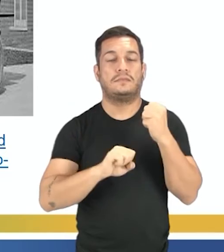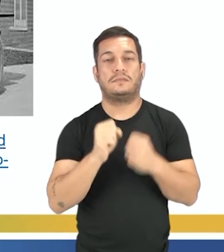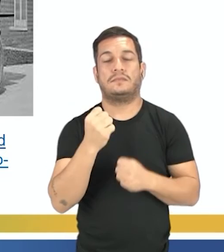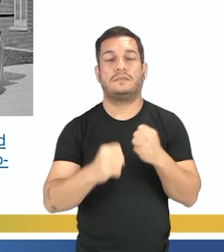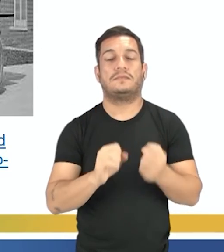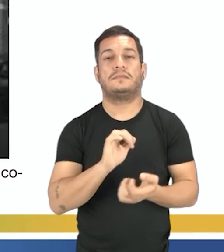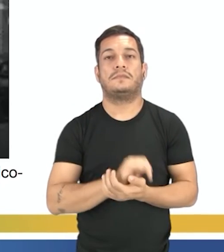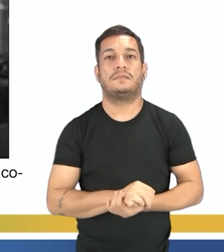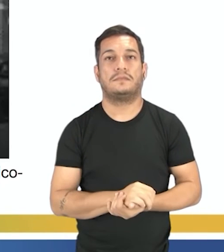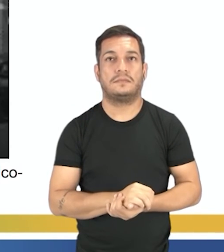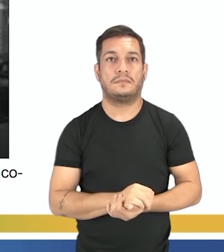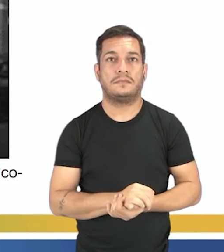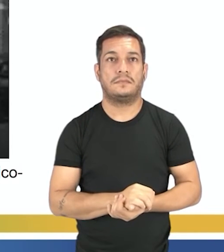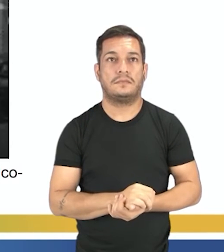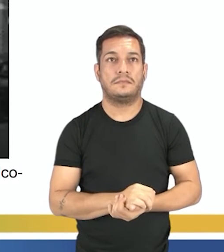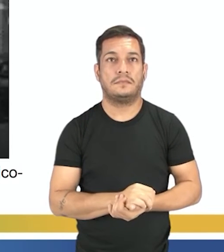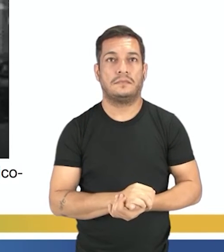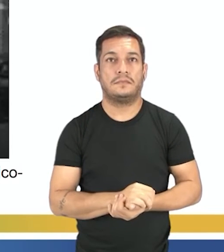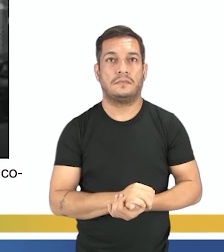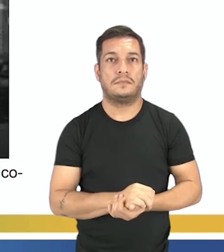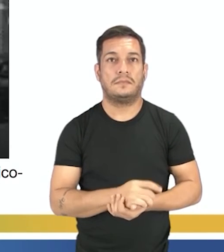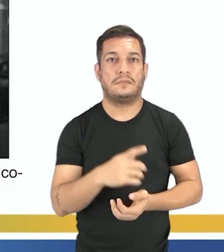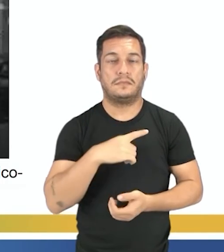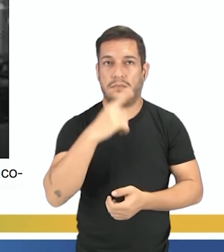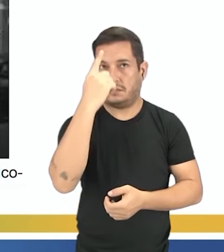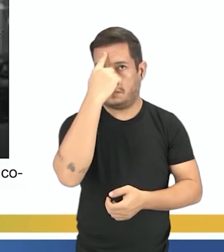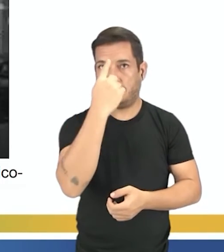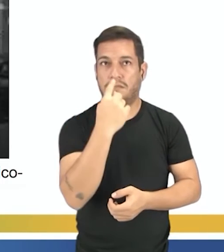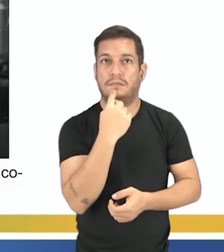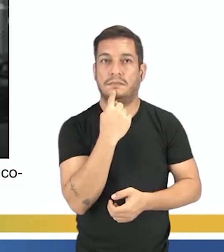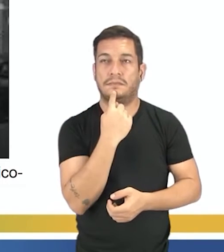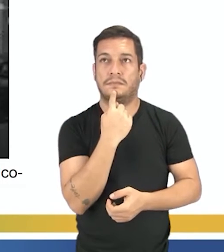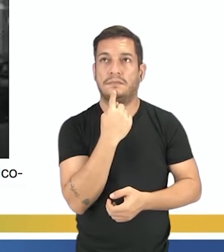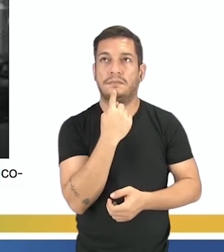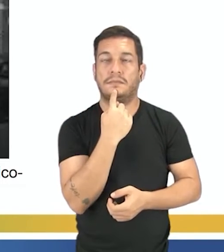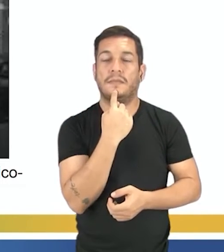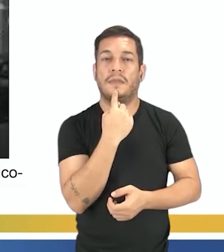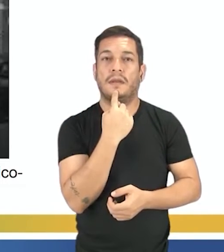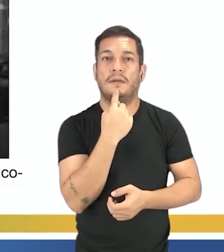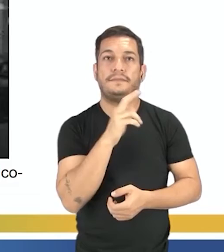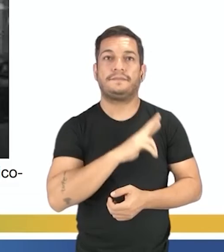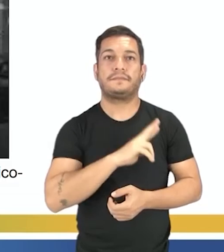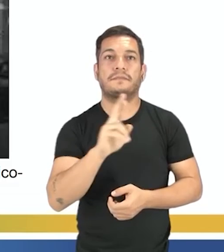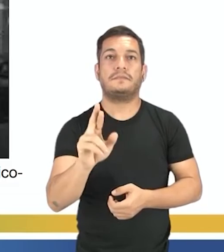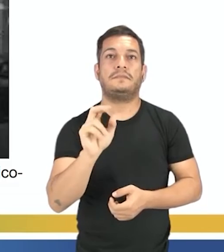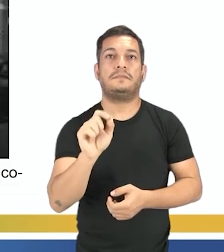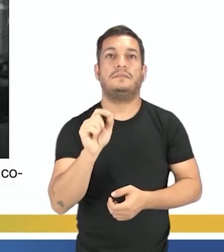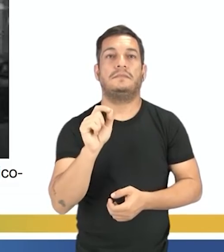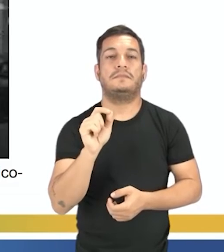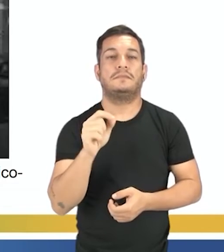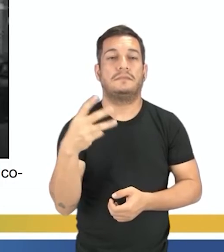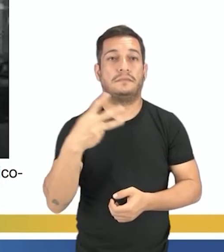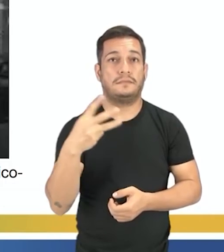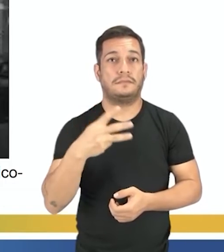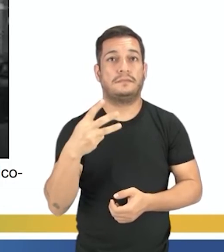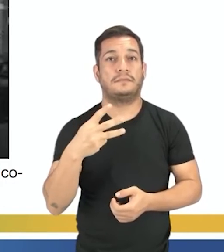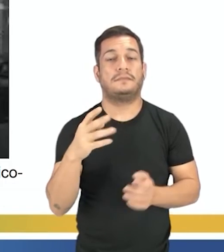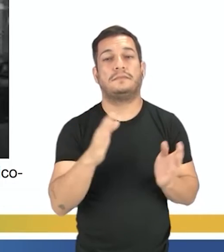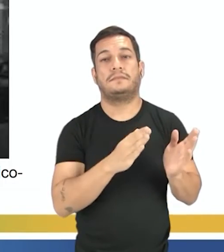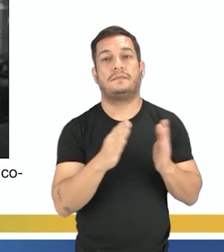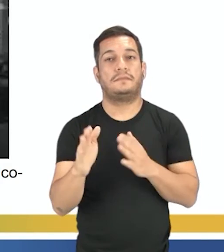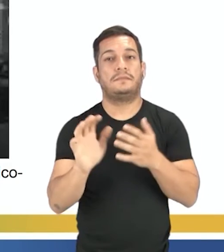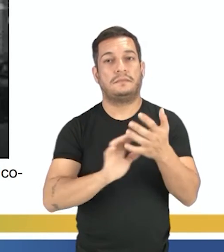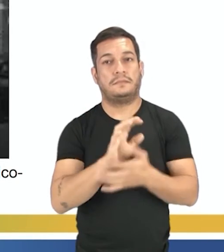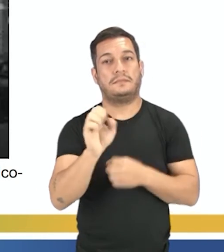e essa imagem, ela representa a terceira fase da